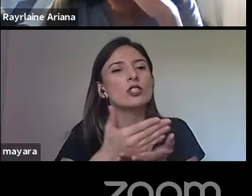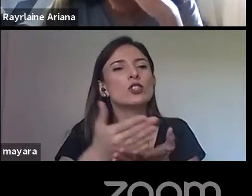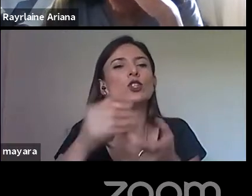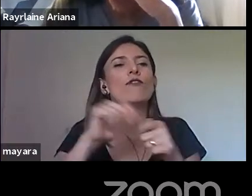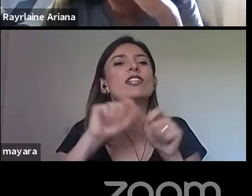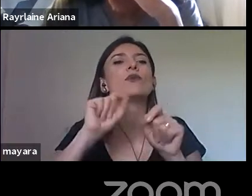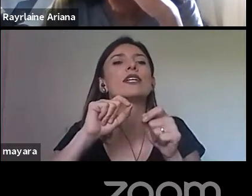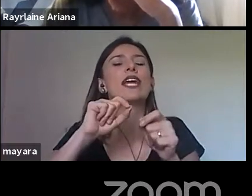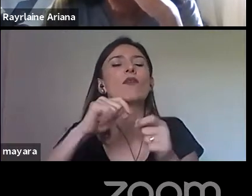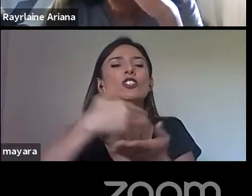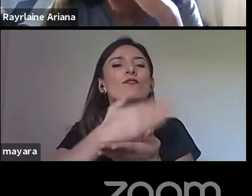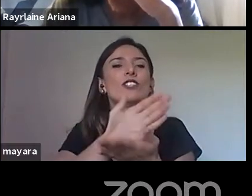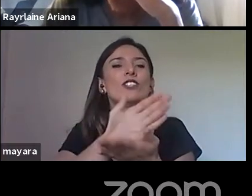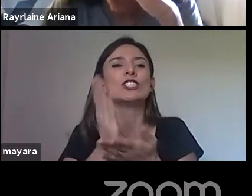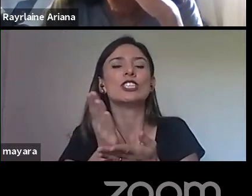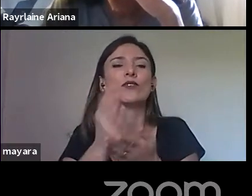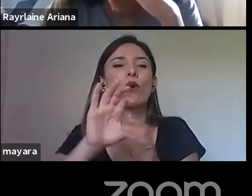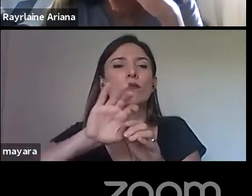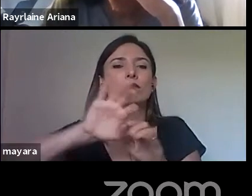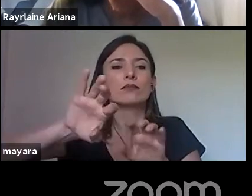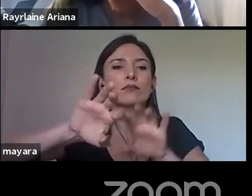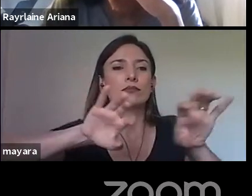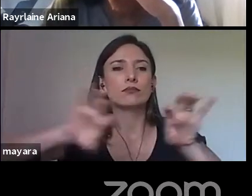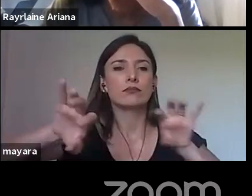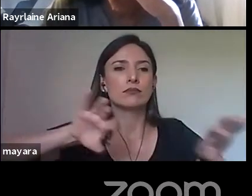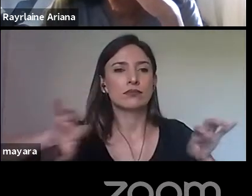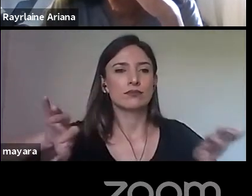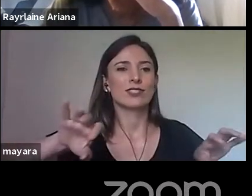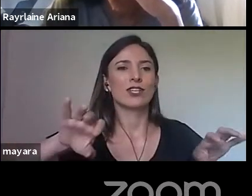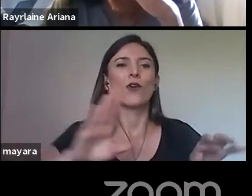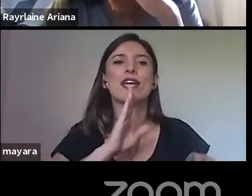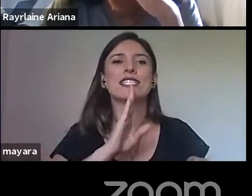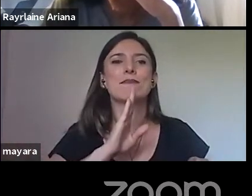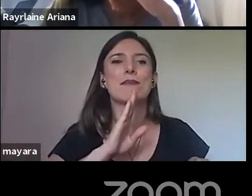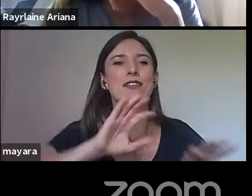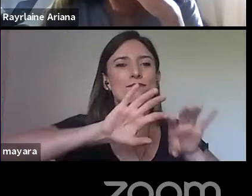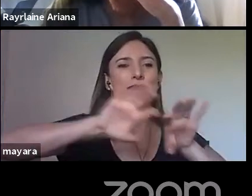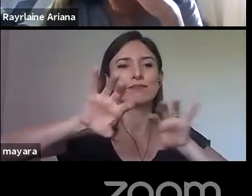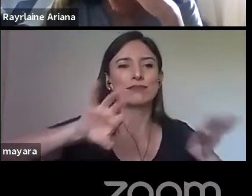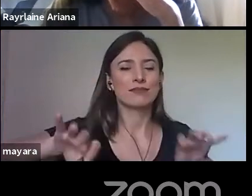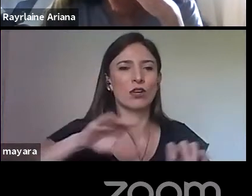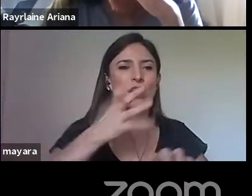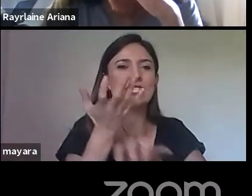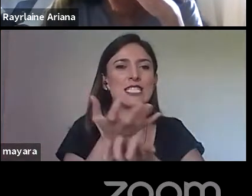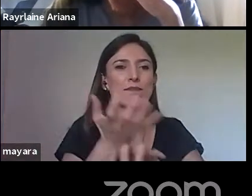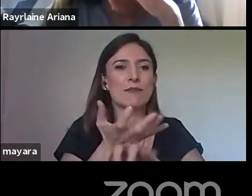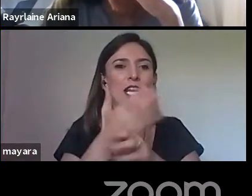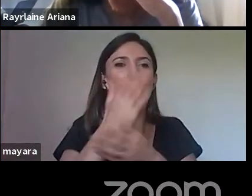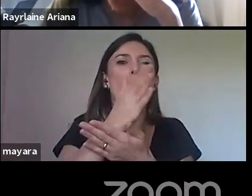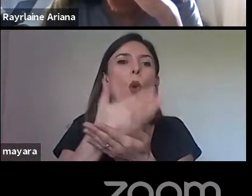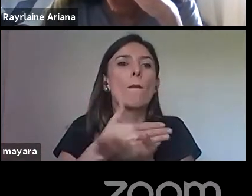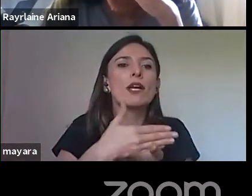a partir dessas cadeiras que eram propostas na Universidade de Coimbra, né?